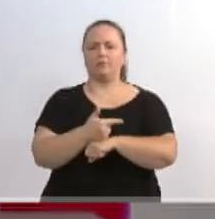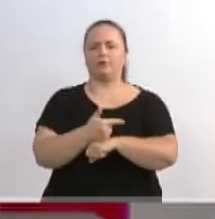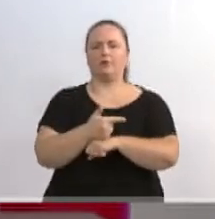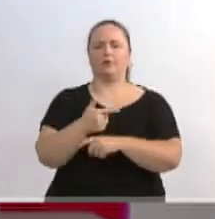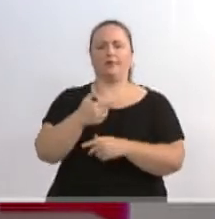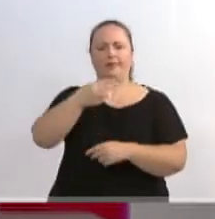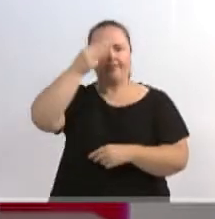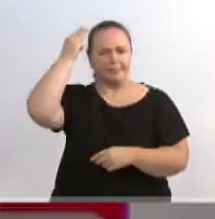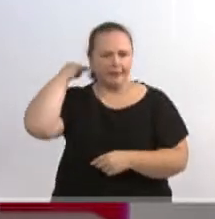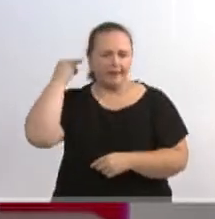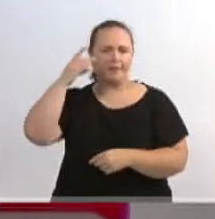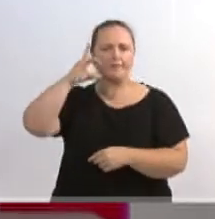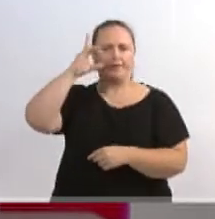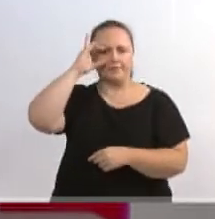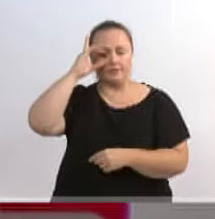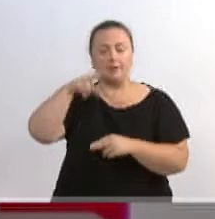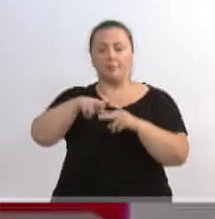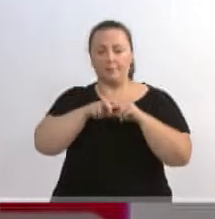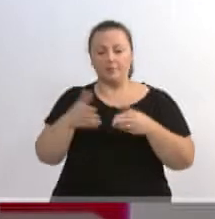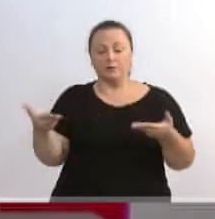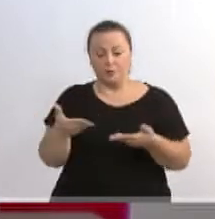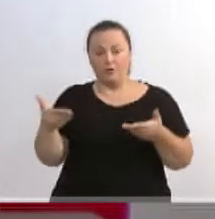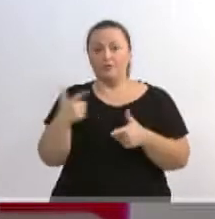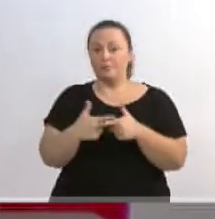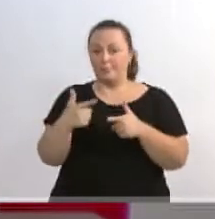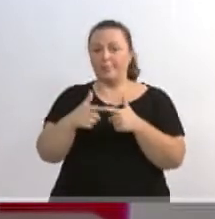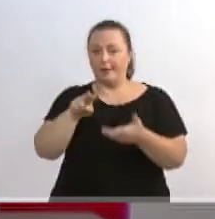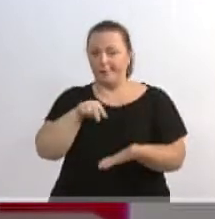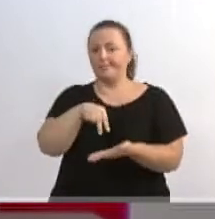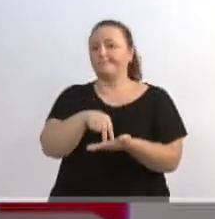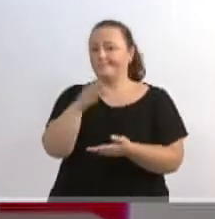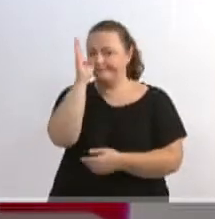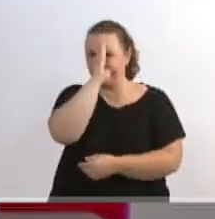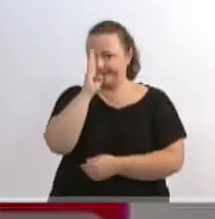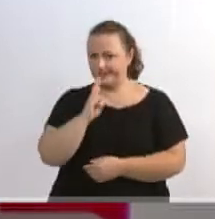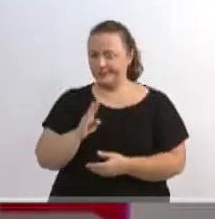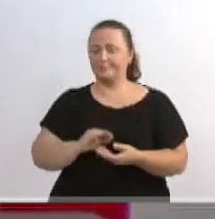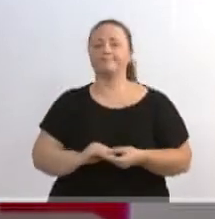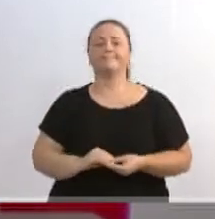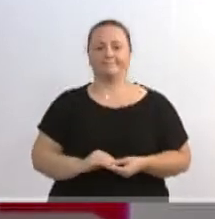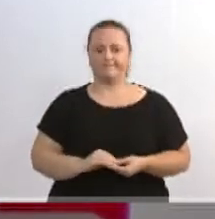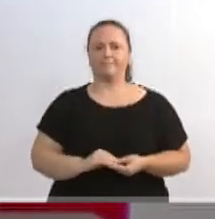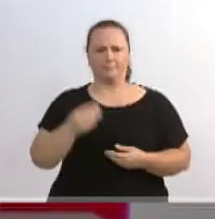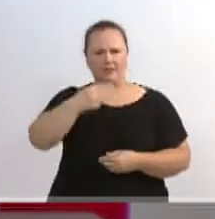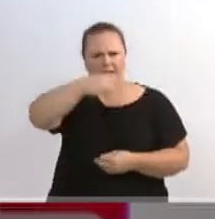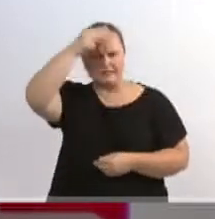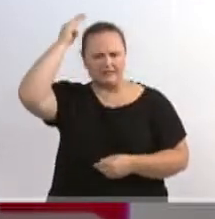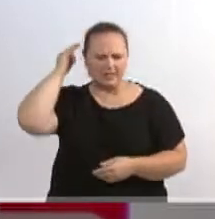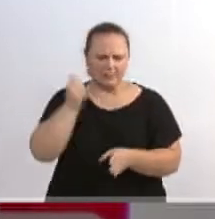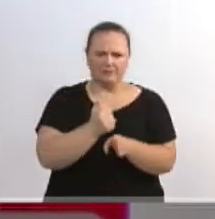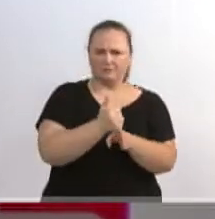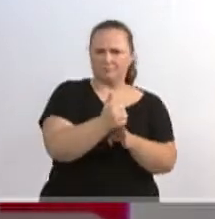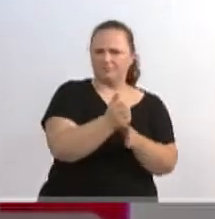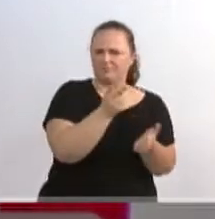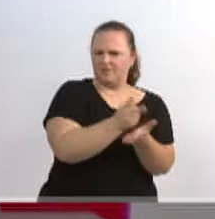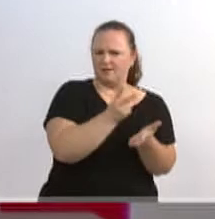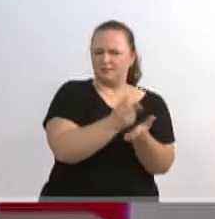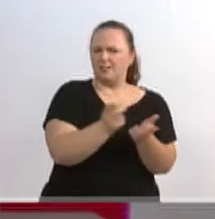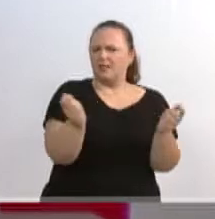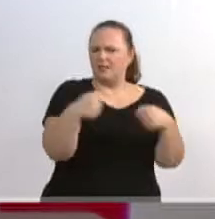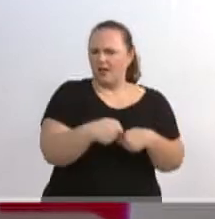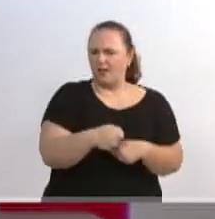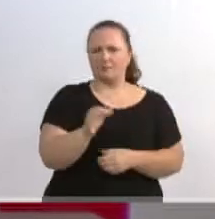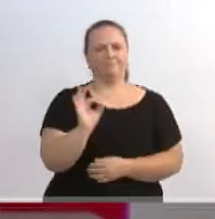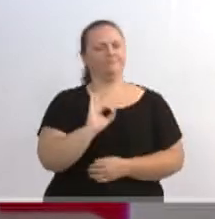ter feito, nos colocou nessa situação extremamente complicada, o presidente Temer não reúne, ao meu ver, condições morais para continuar nessa situação. Agora,